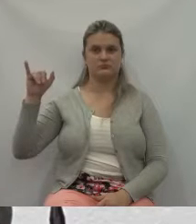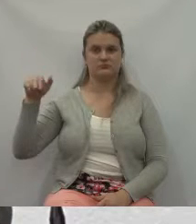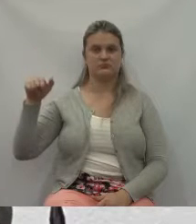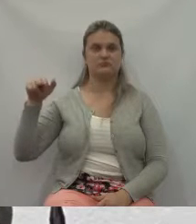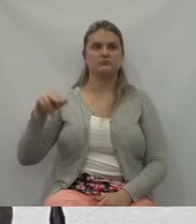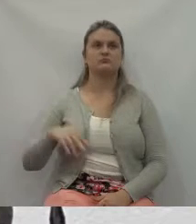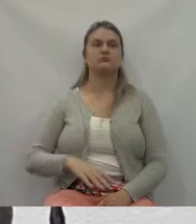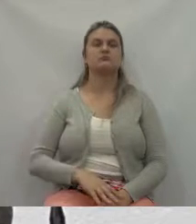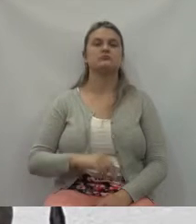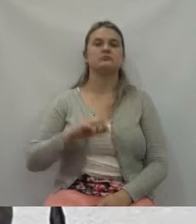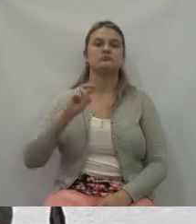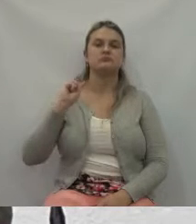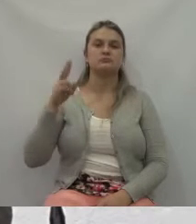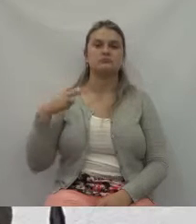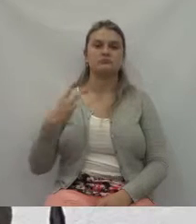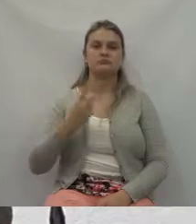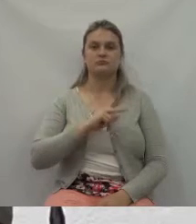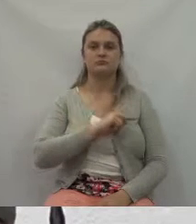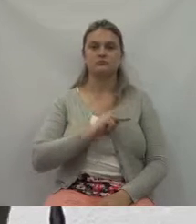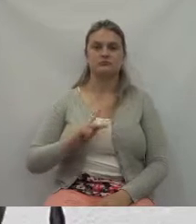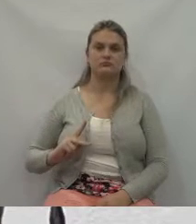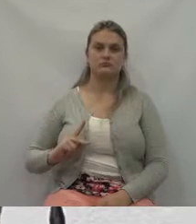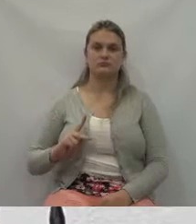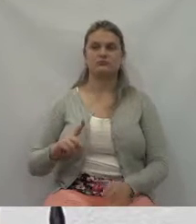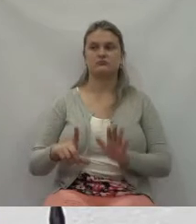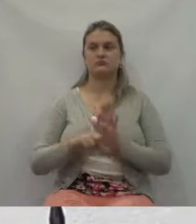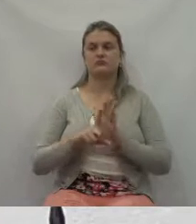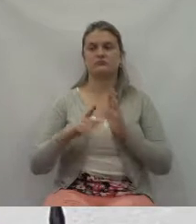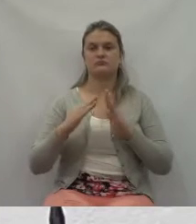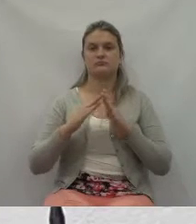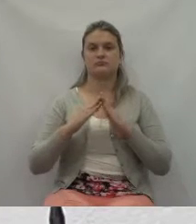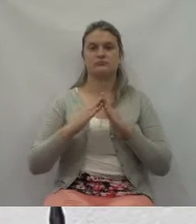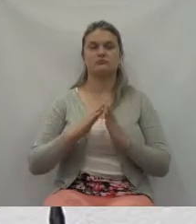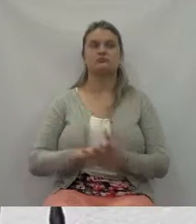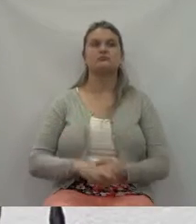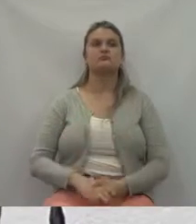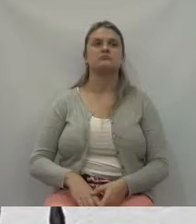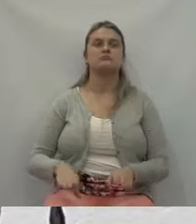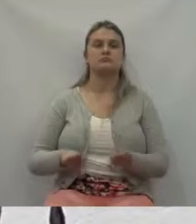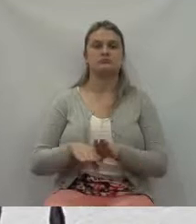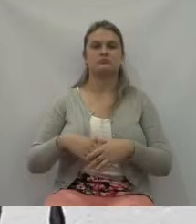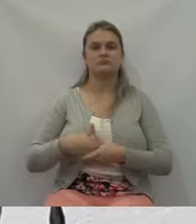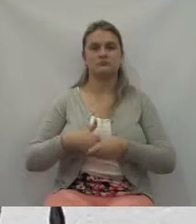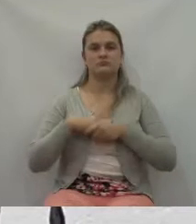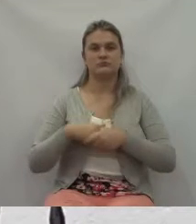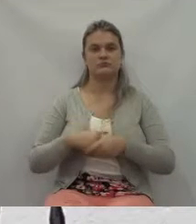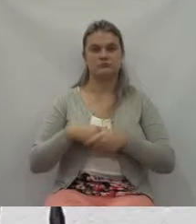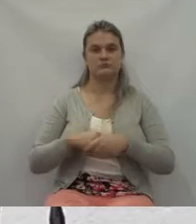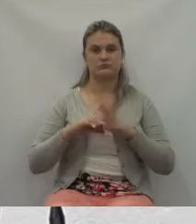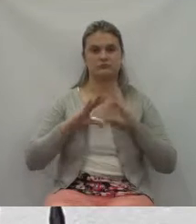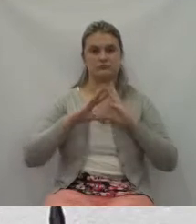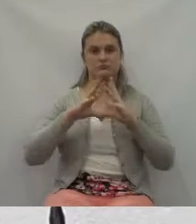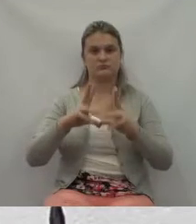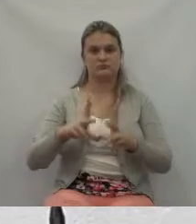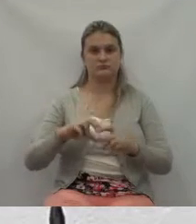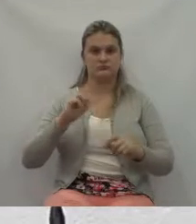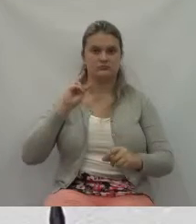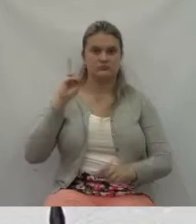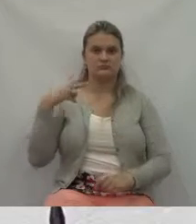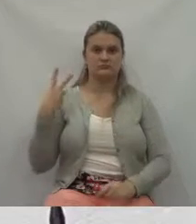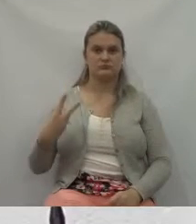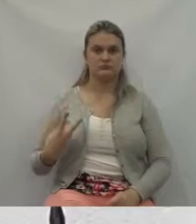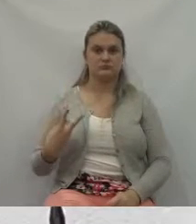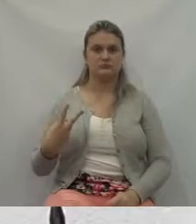do legislativo municipal, Zilioto Daldin, estender os meus cumprimentos a todos os vereadores desta